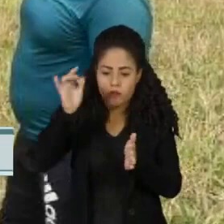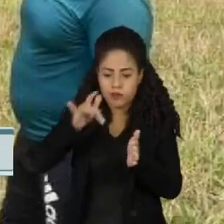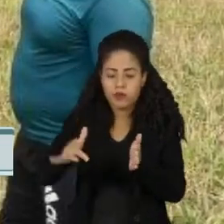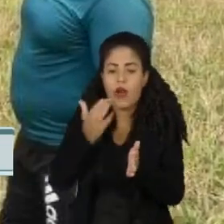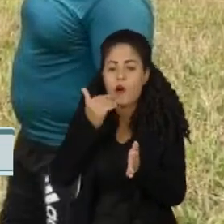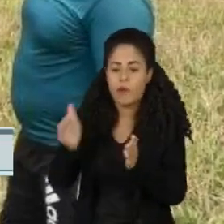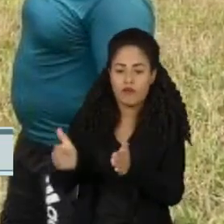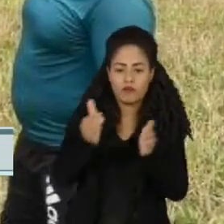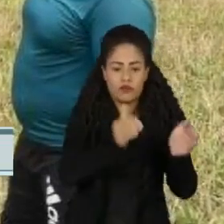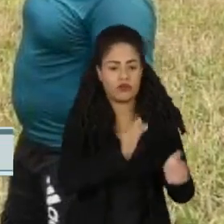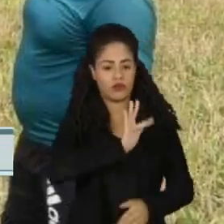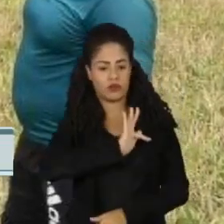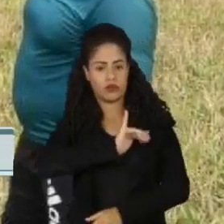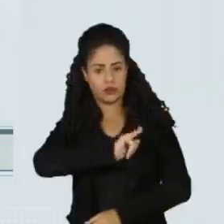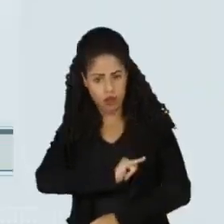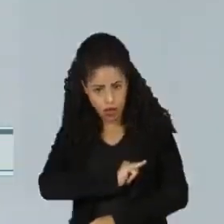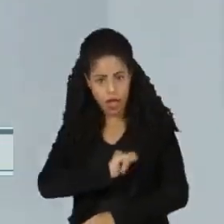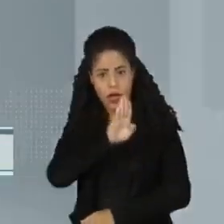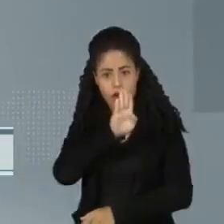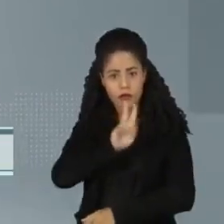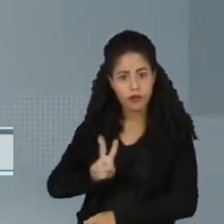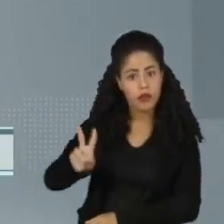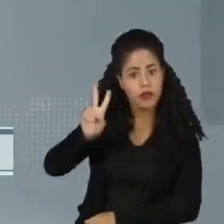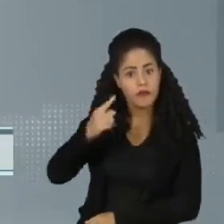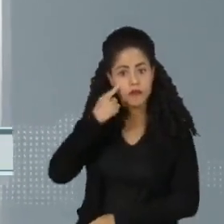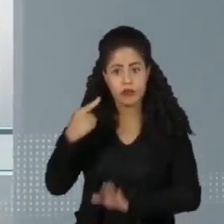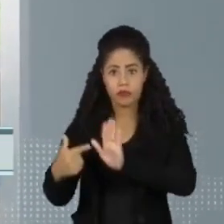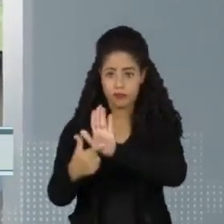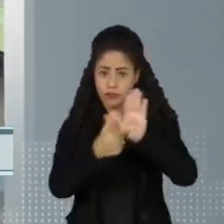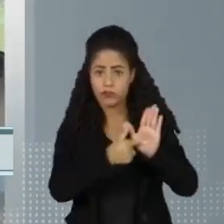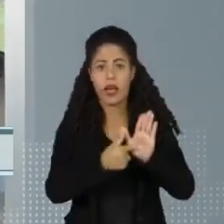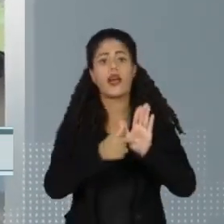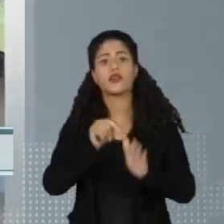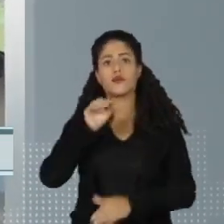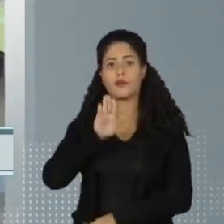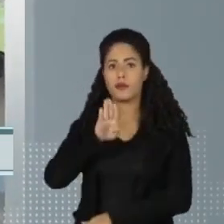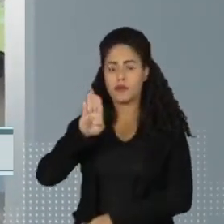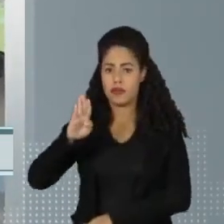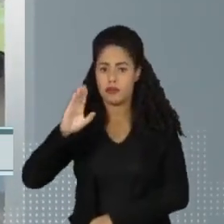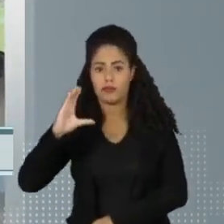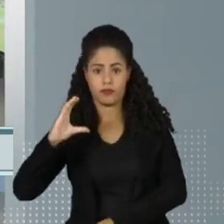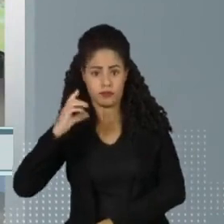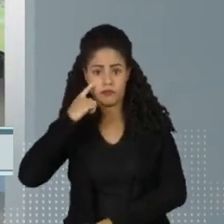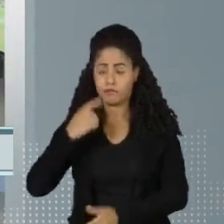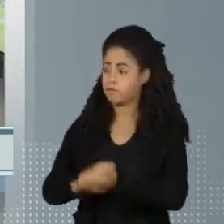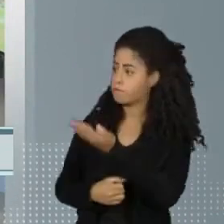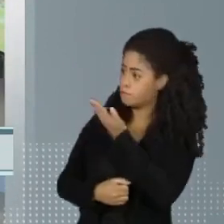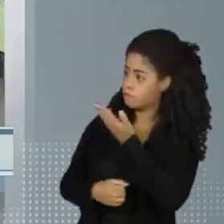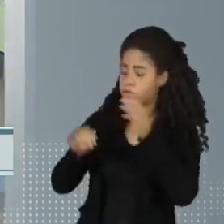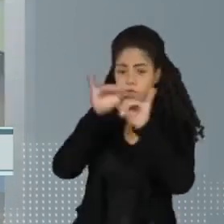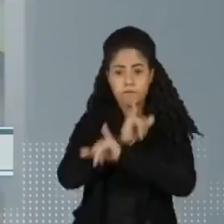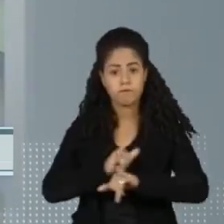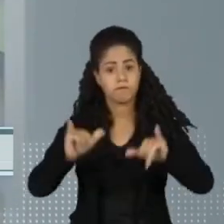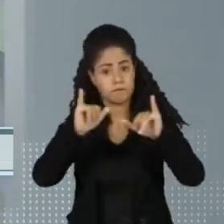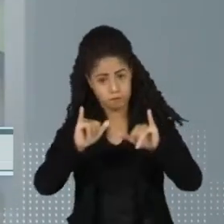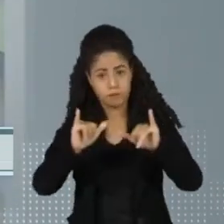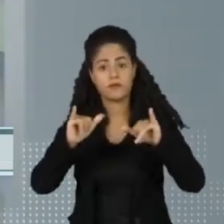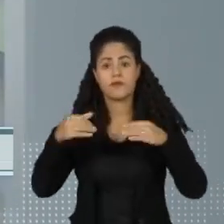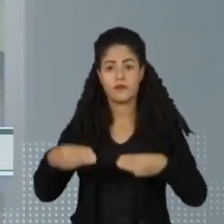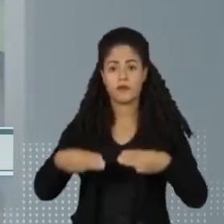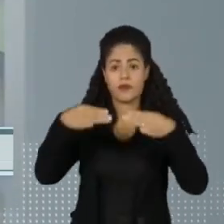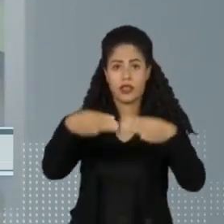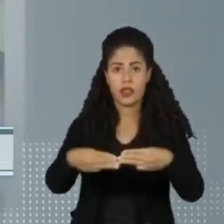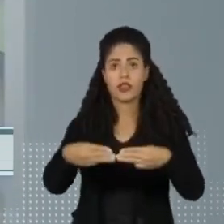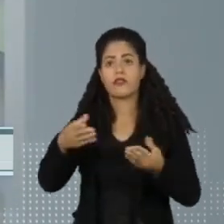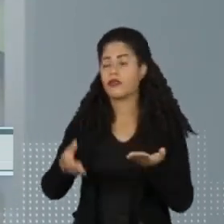sede da FUNAI em Boa Vista. Em entrevista à BBC News, agência de notícia britânica, a ministra da Saúde, Nisia